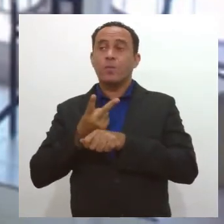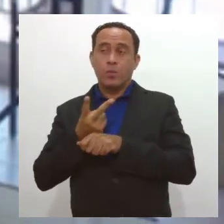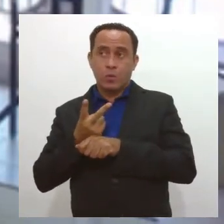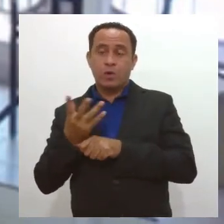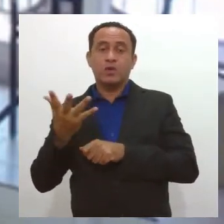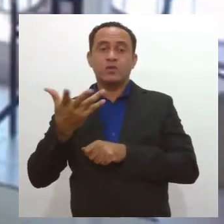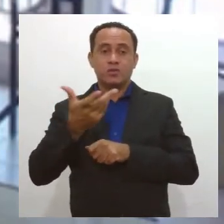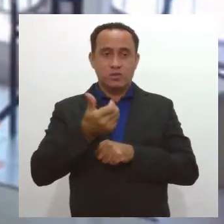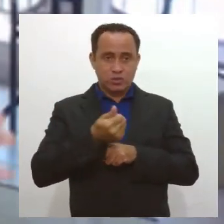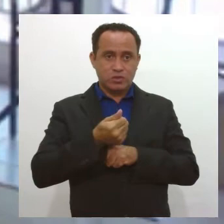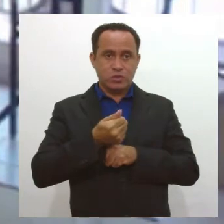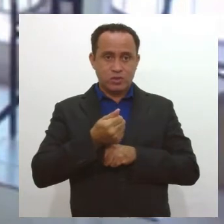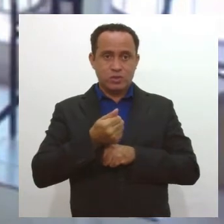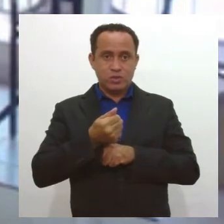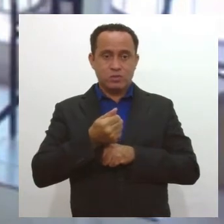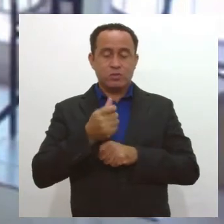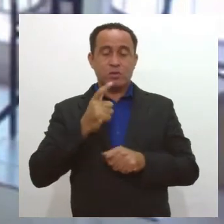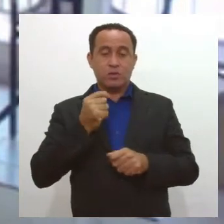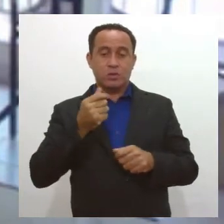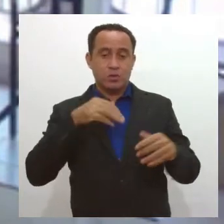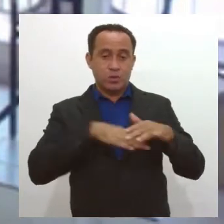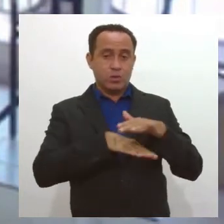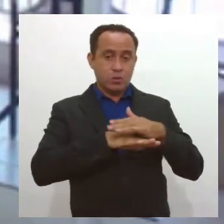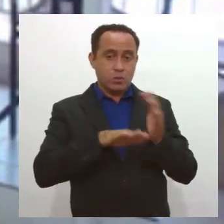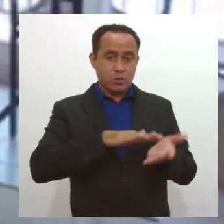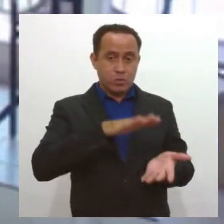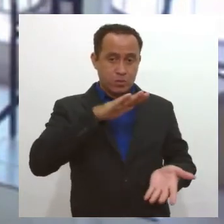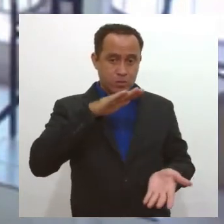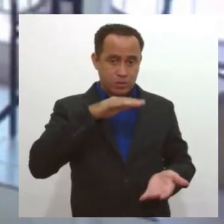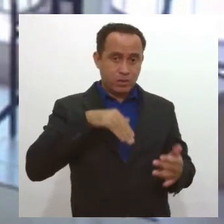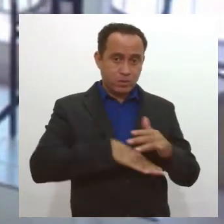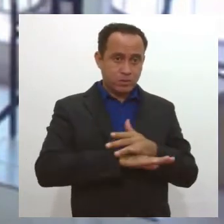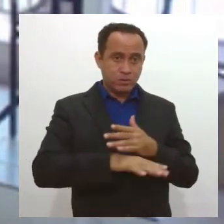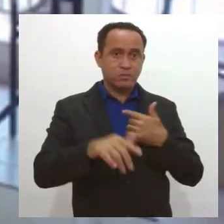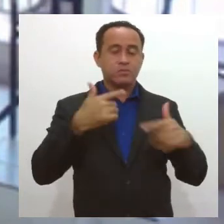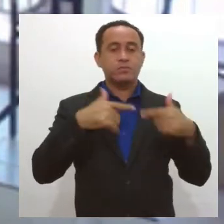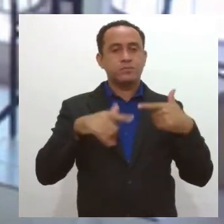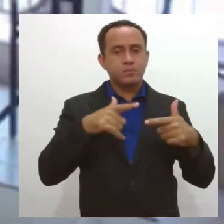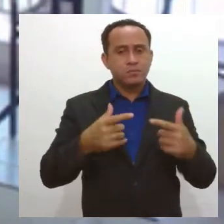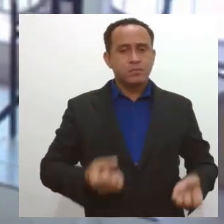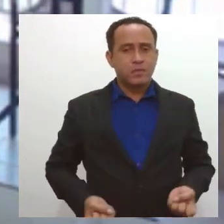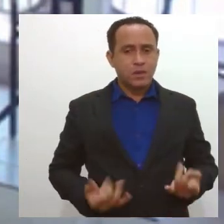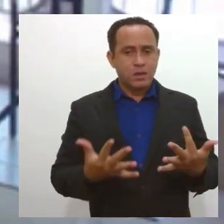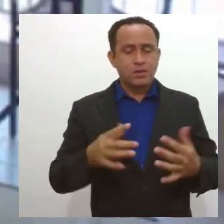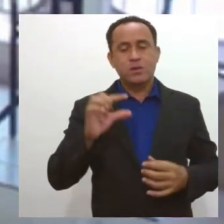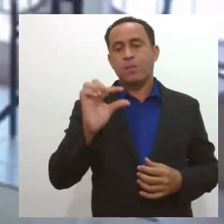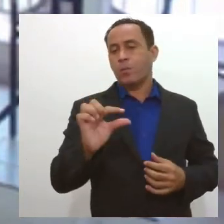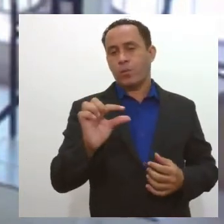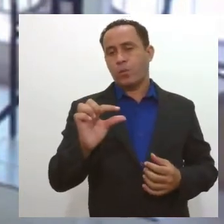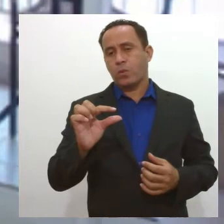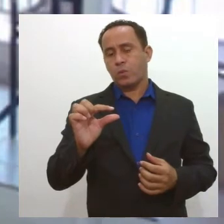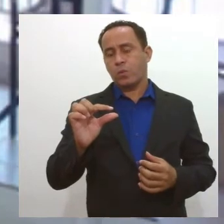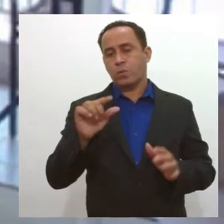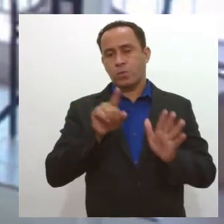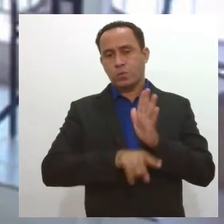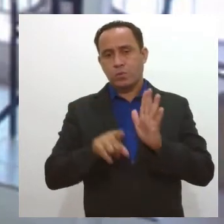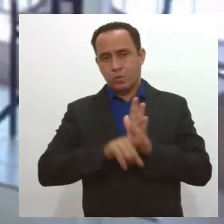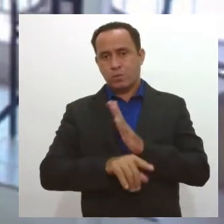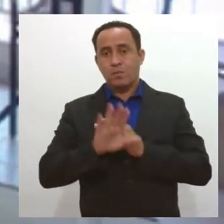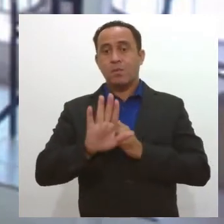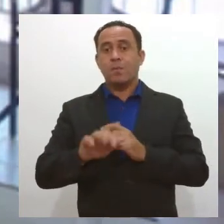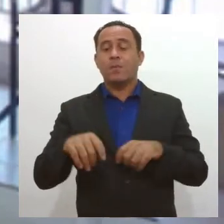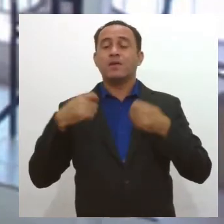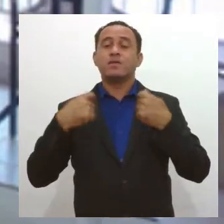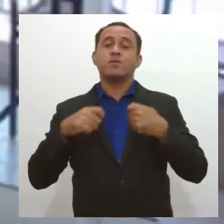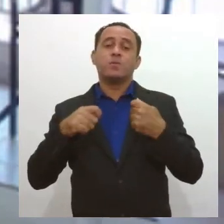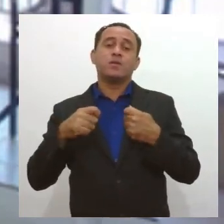criar uma renda extra. No planejamento financeiro, a gente sempre trabalha isso, gastar menos do que ganha. Mas, às vezes, isso não é necessário.